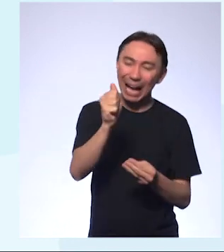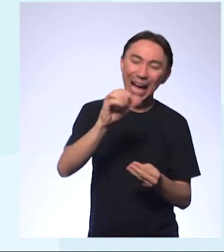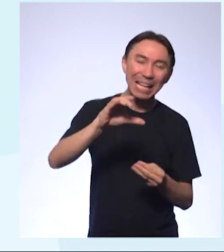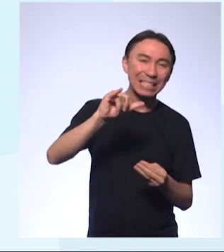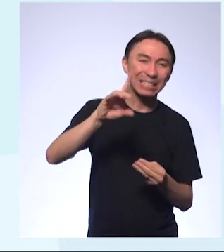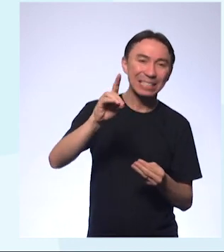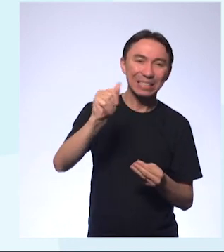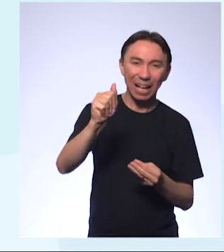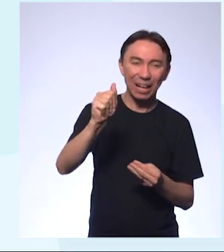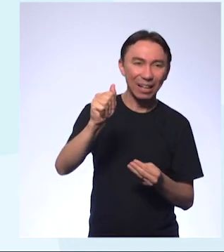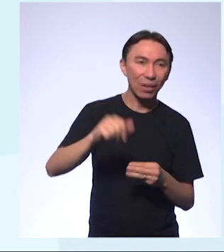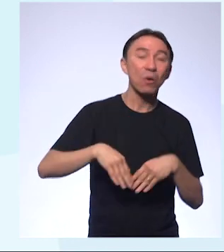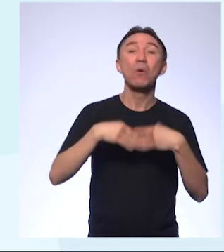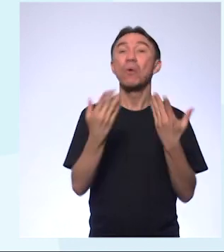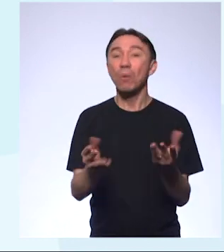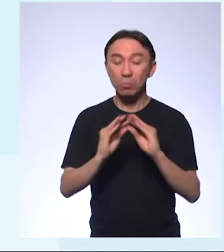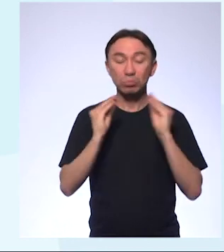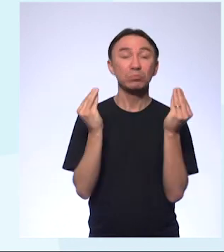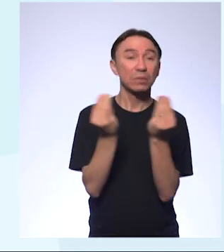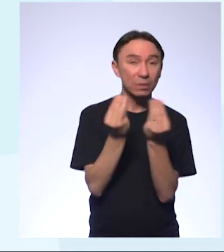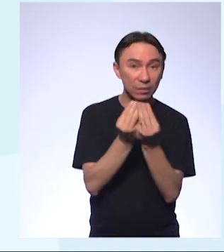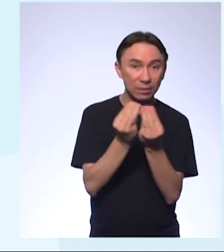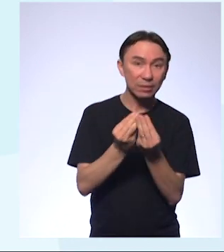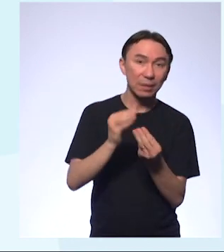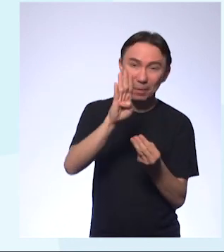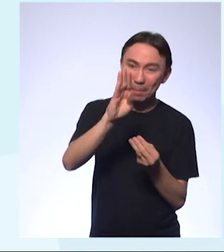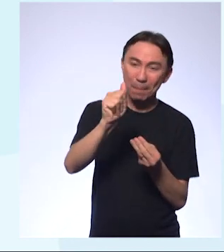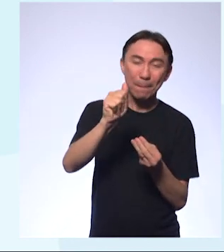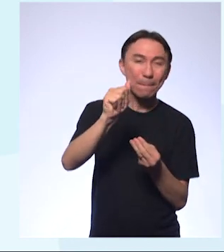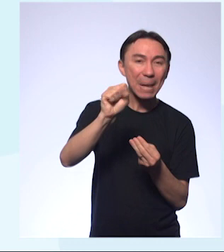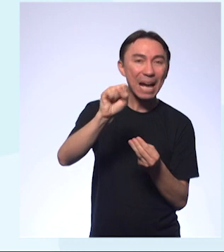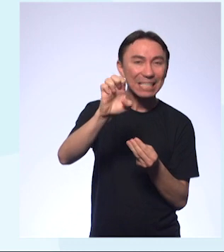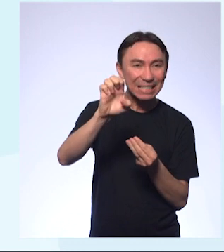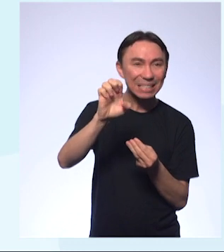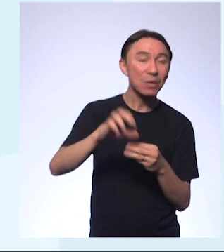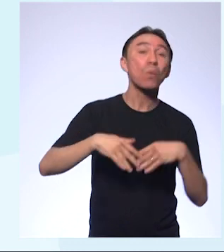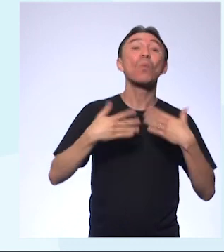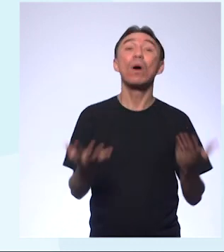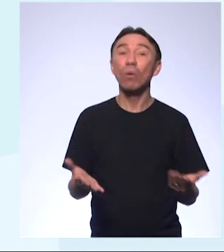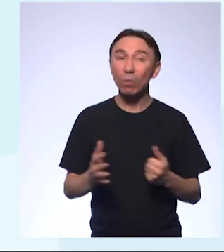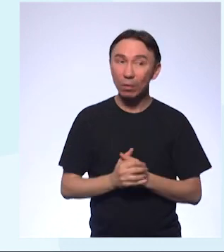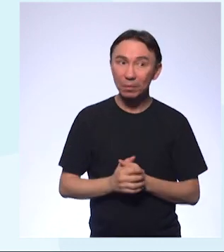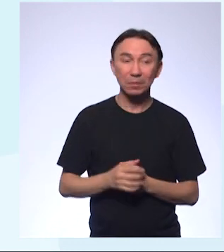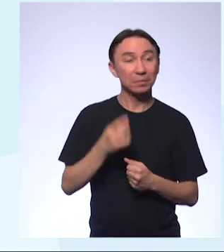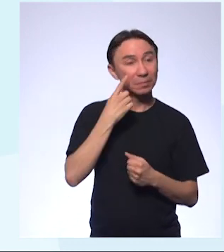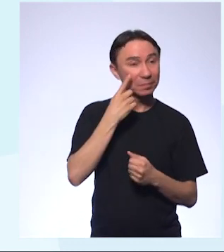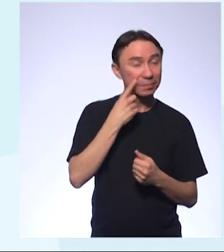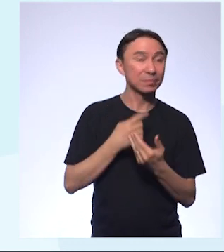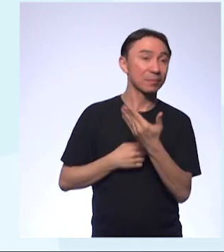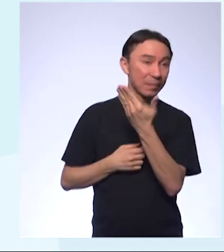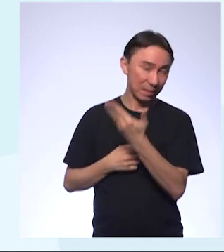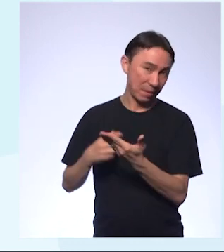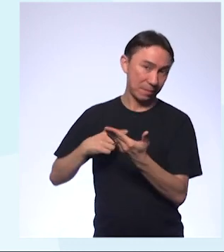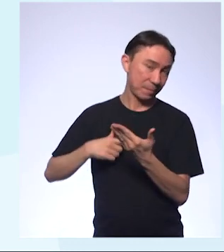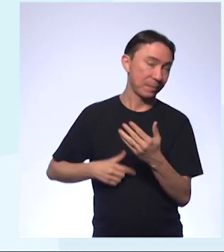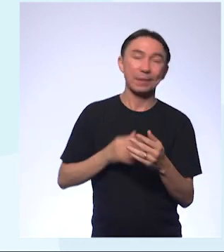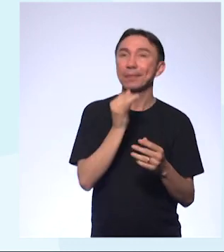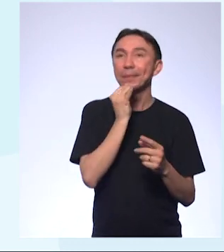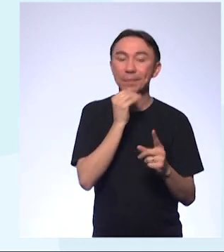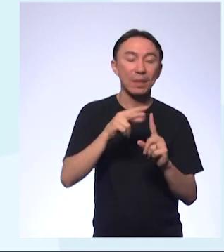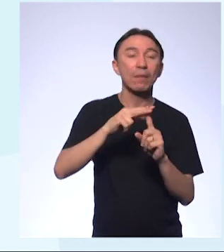quais são as substâncias básicas ou alcalinas? Então, a pode deixar aqui para vocês darem uma olhada. A gente tem aqui o refrigerante.